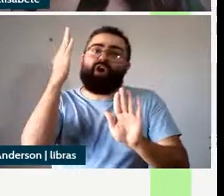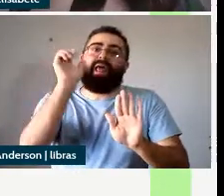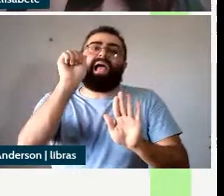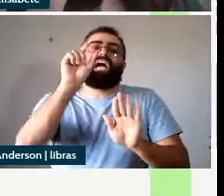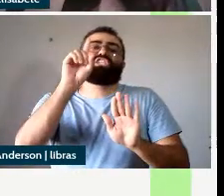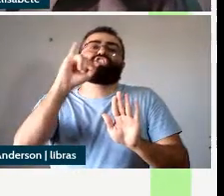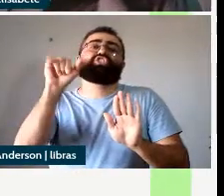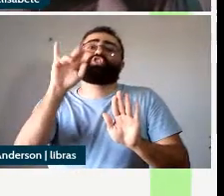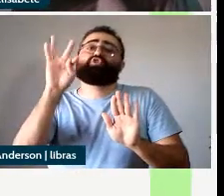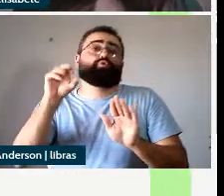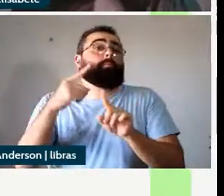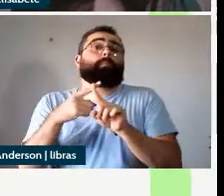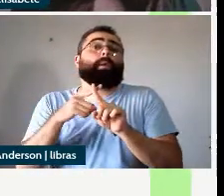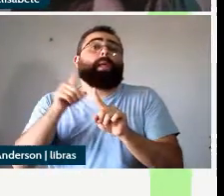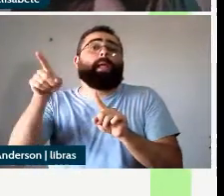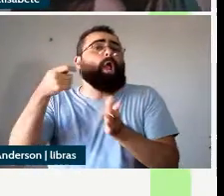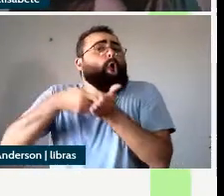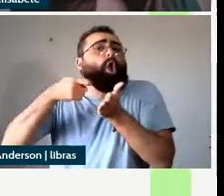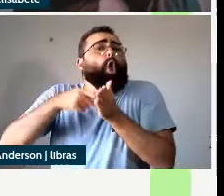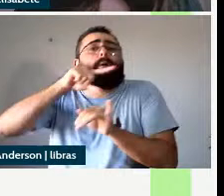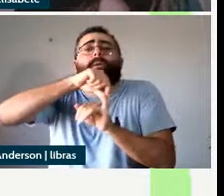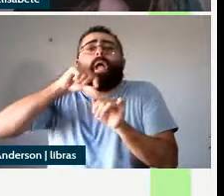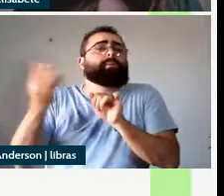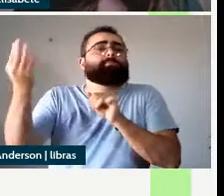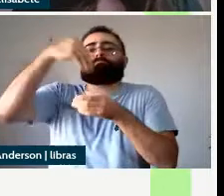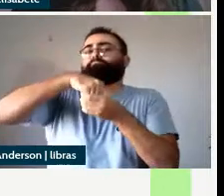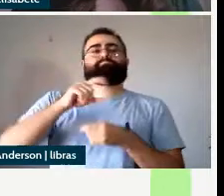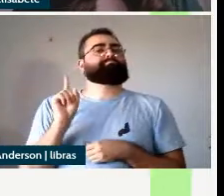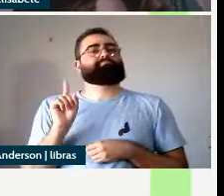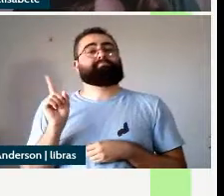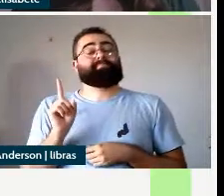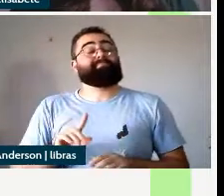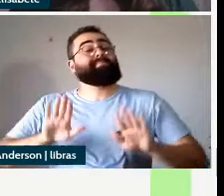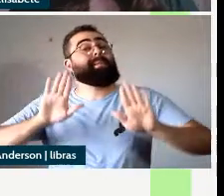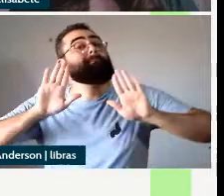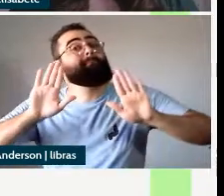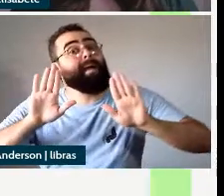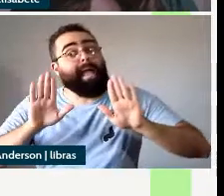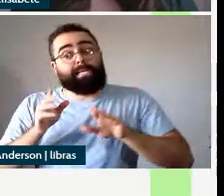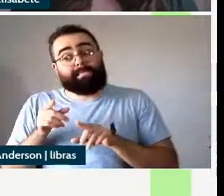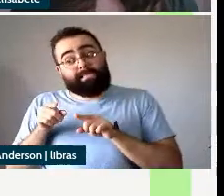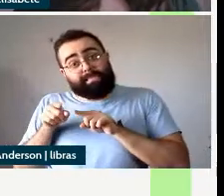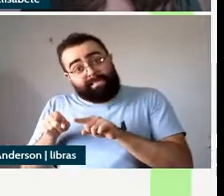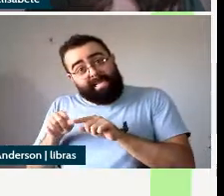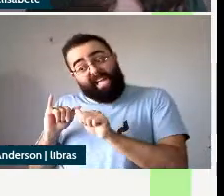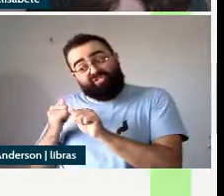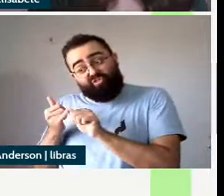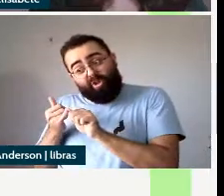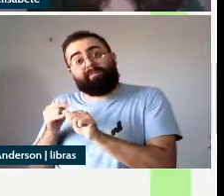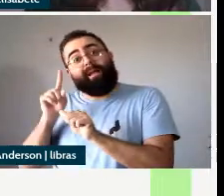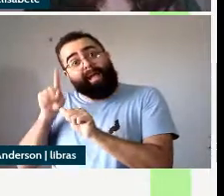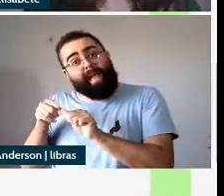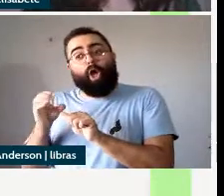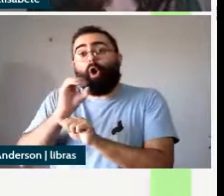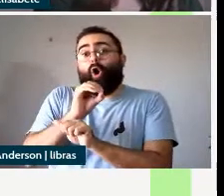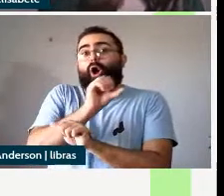por outro lado o DP a que se refere o depictivo ele é um argumento sim da oração matriz